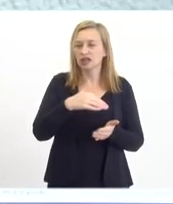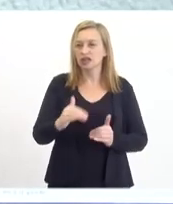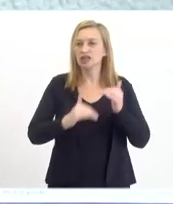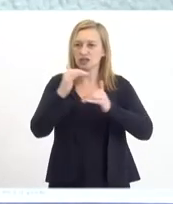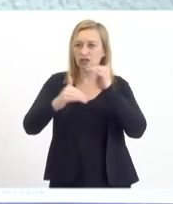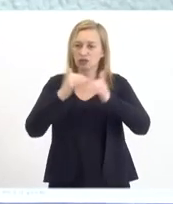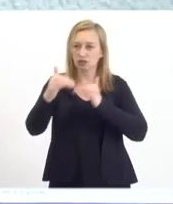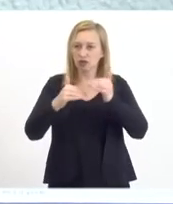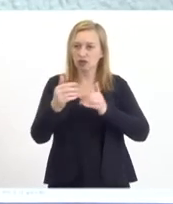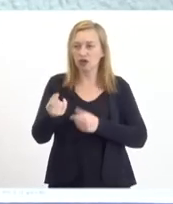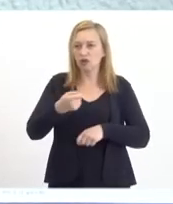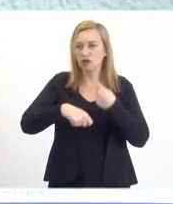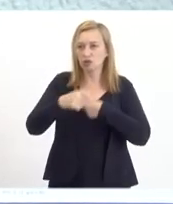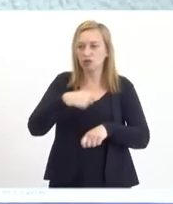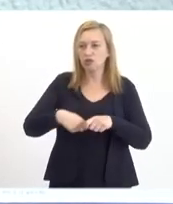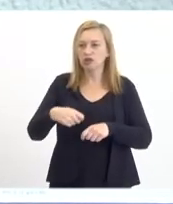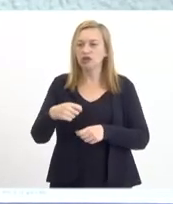de Itaguaí,